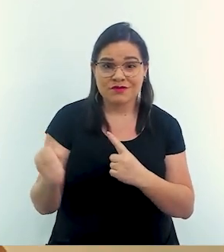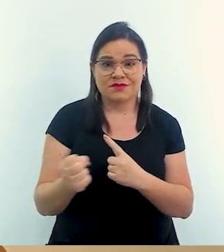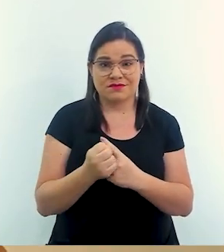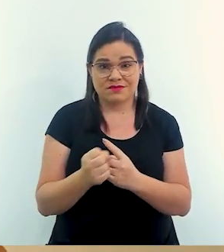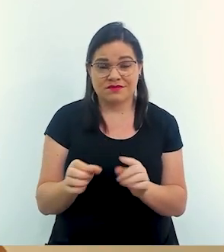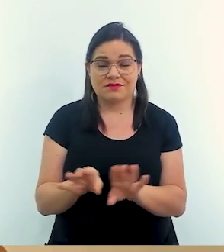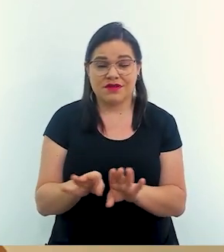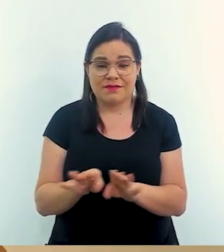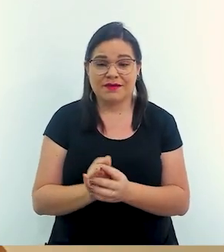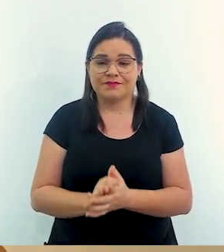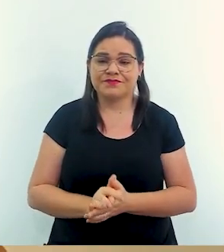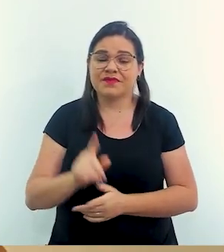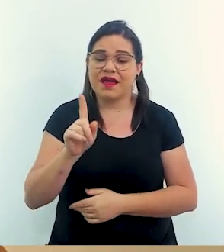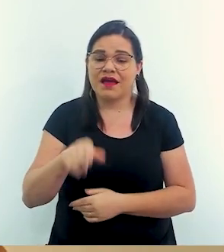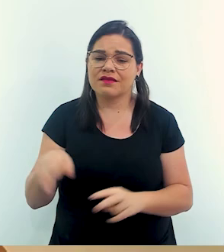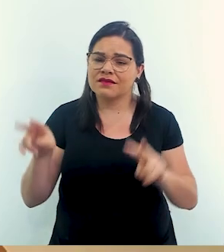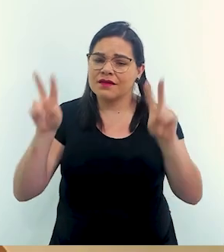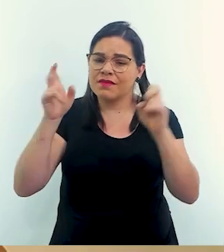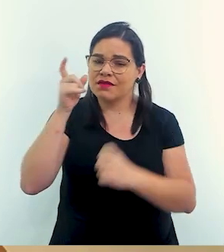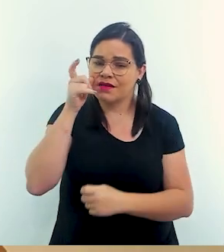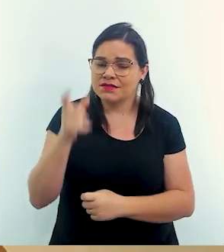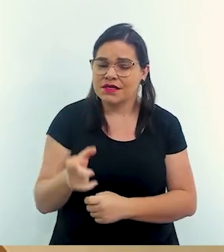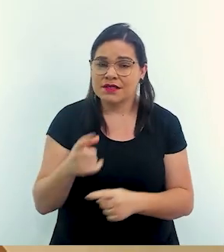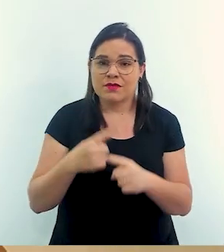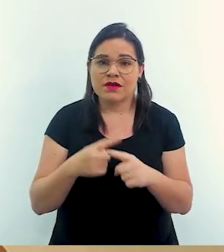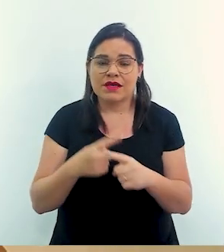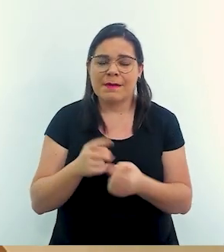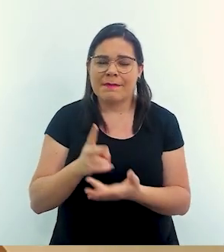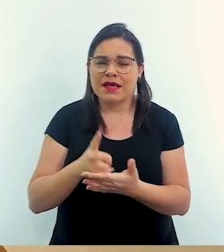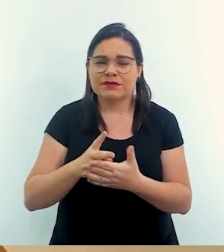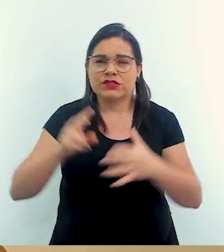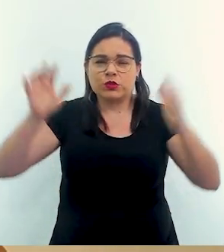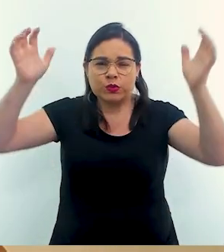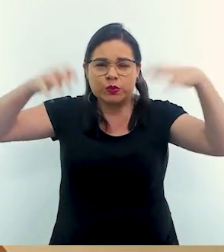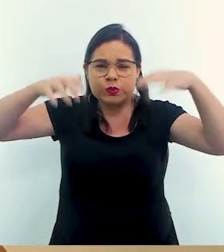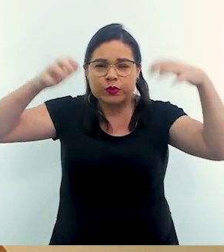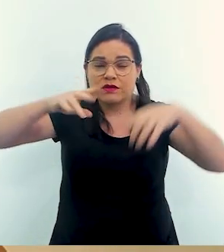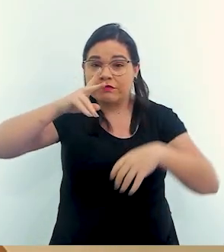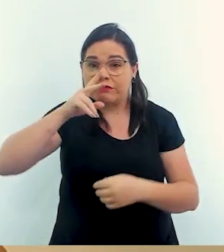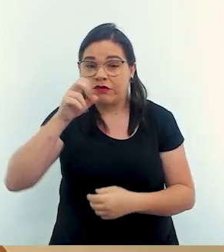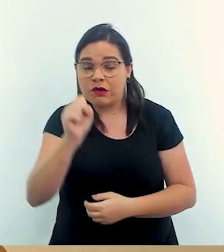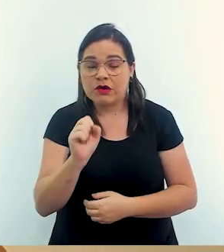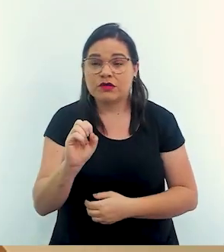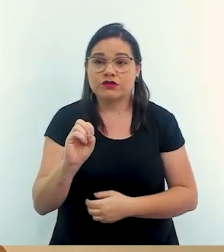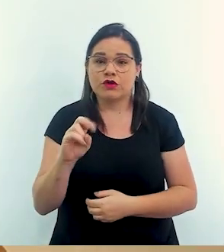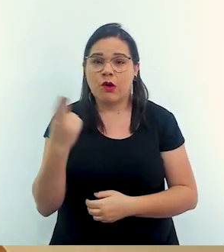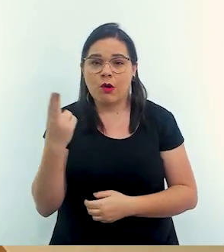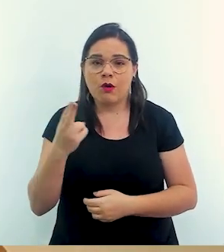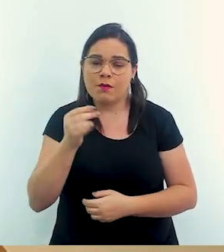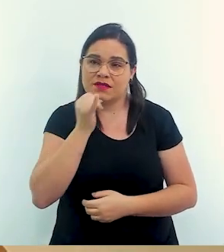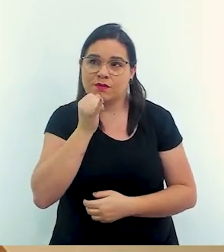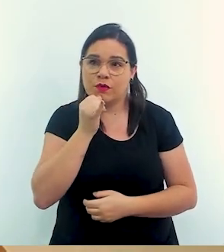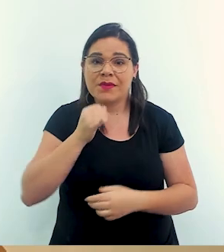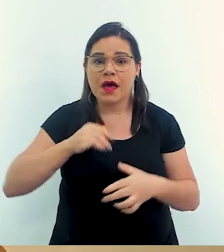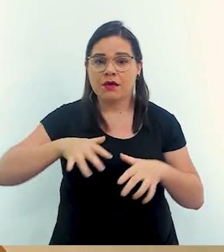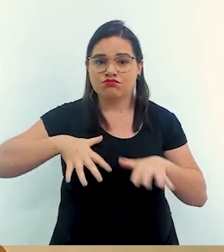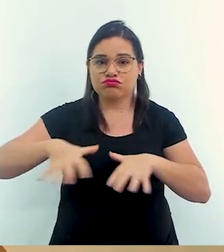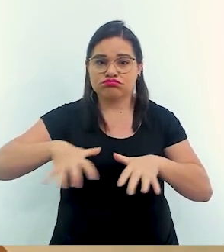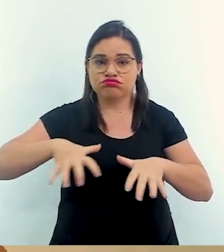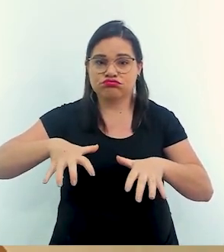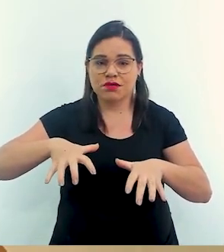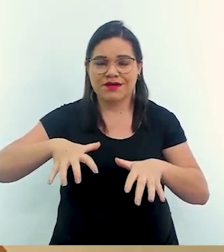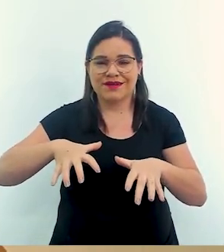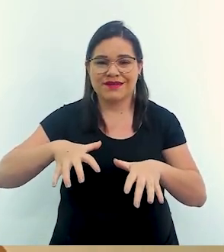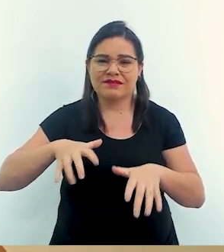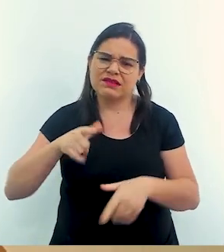por mais que o desastre, vamos dizer assim, a chuva forte ou o evento natural extremo, igual um terremoto, que não